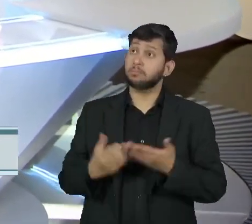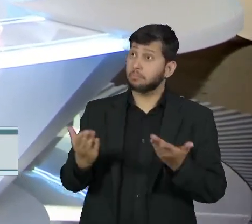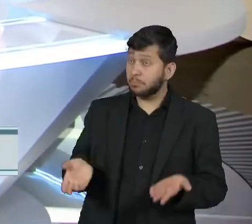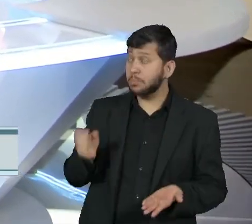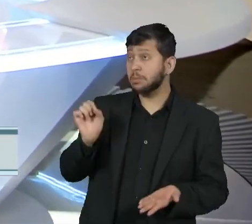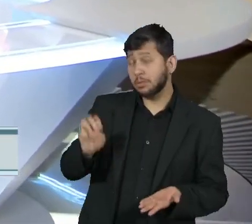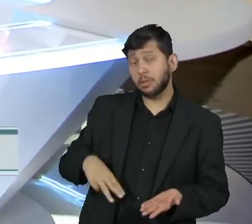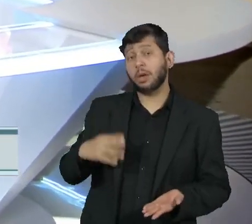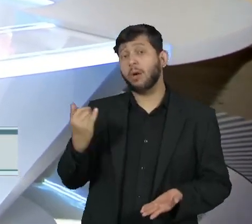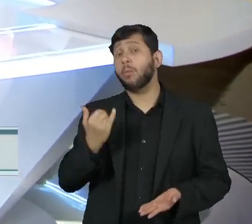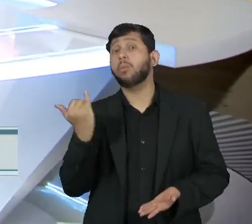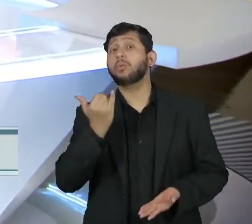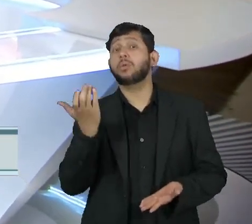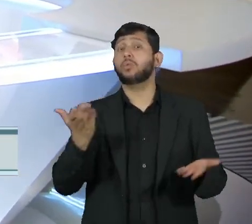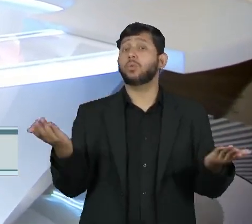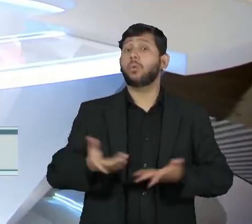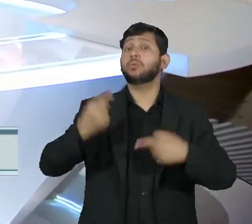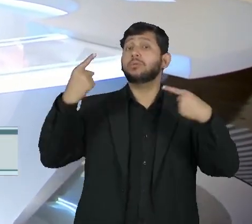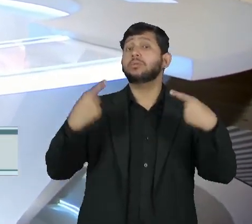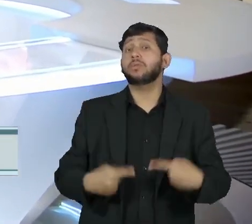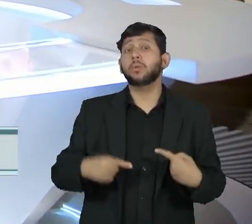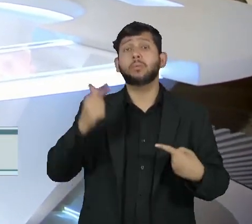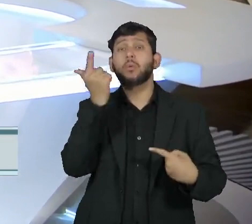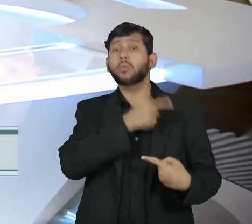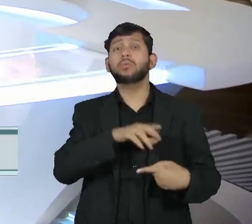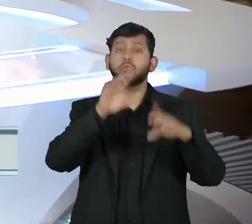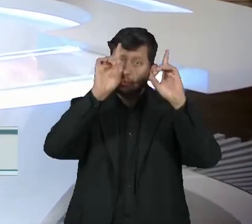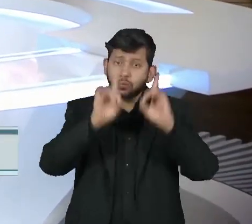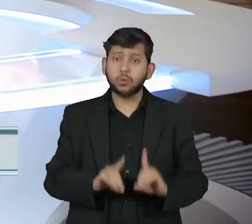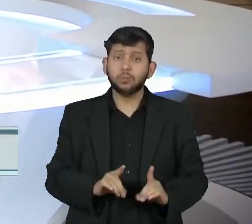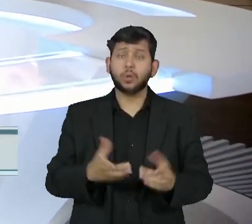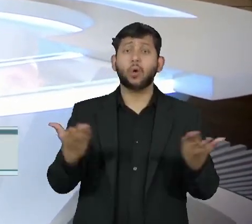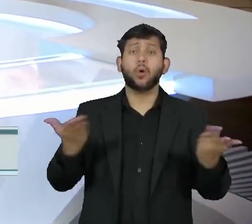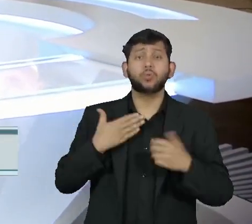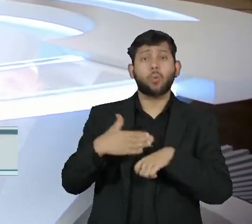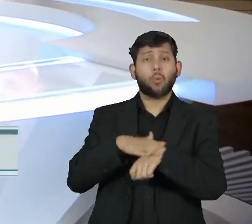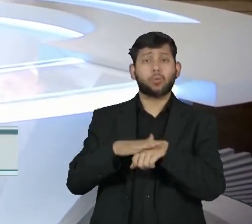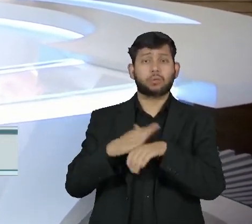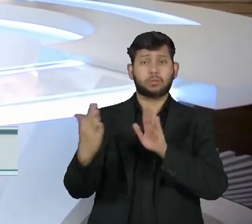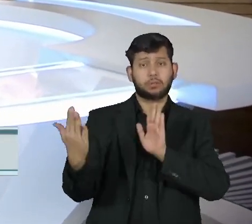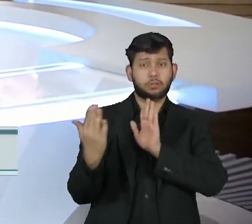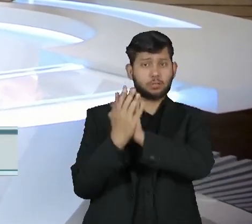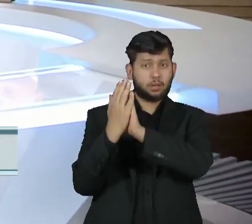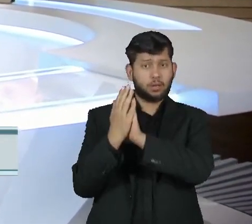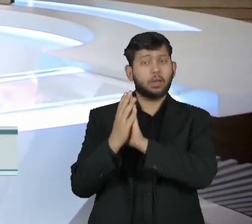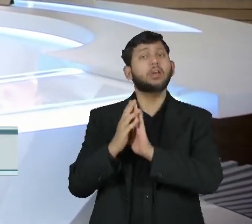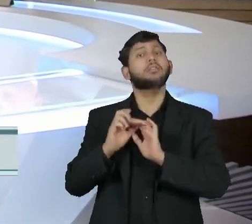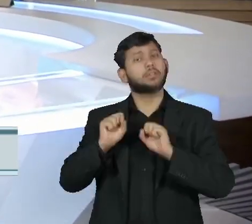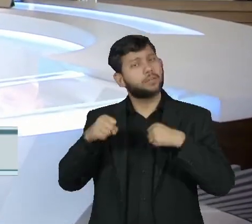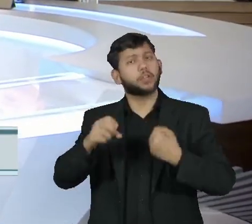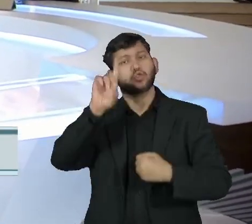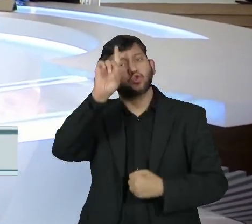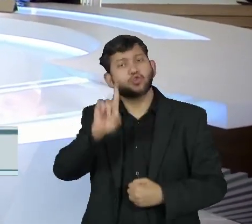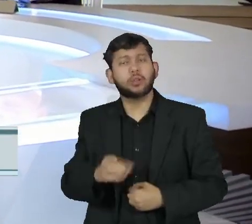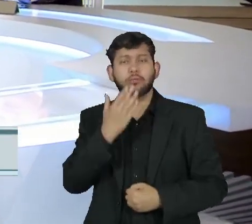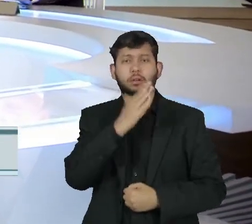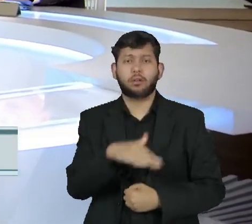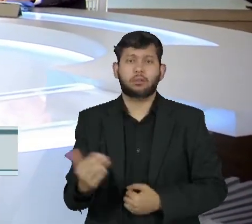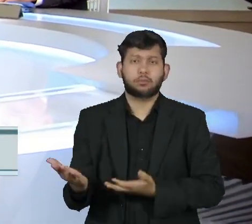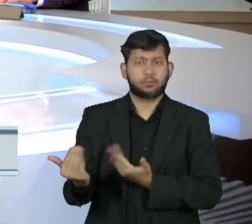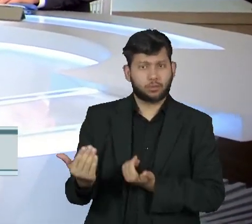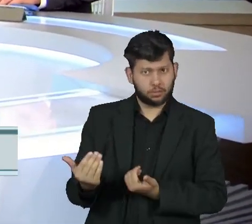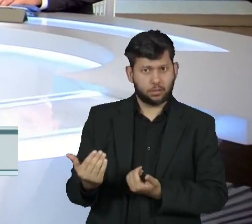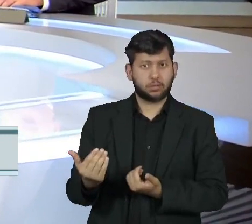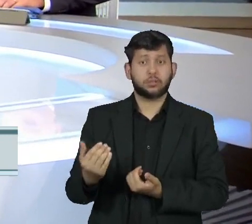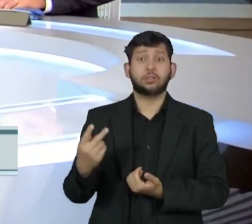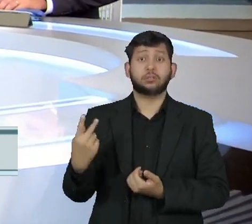desafios de hoje para garantir esses direitos, eu conversei com a vice-presidente da Comissão de Defesa dos Direitos da Criança e do Adolescente